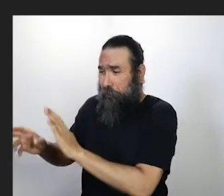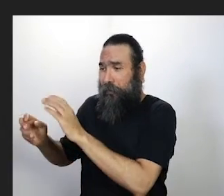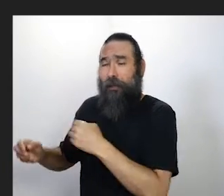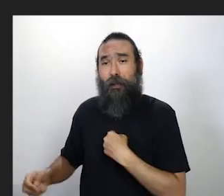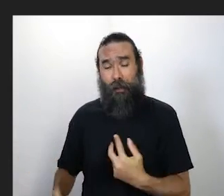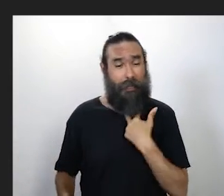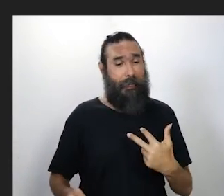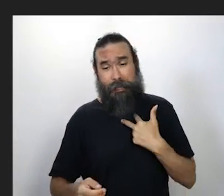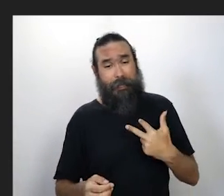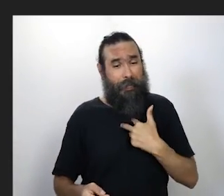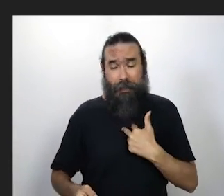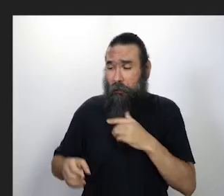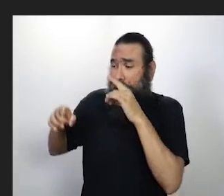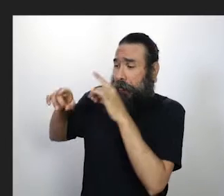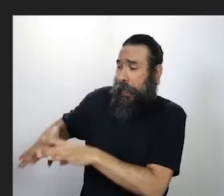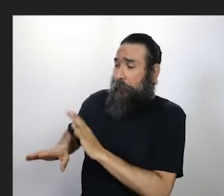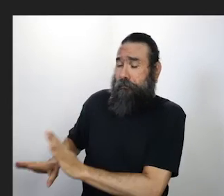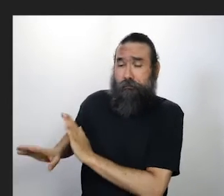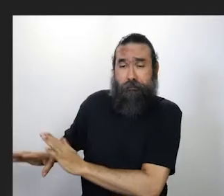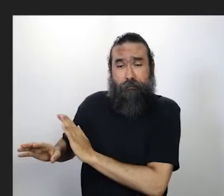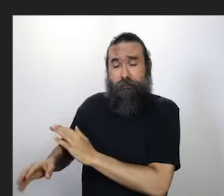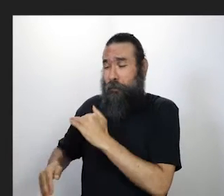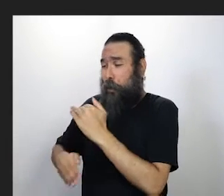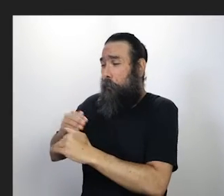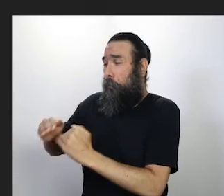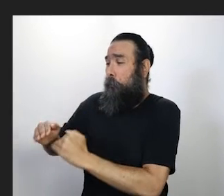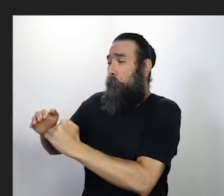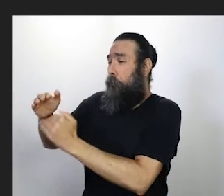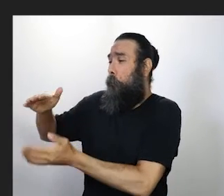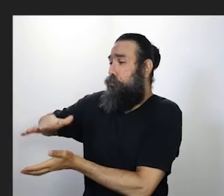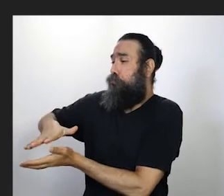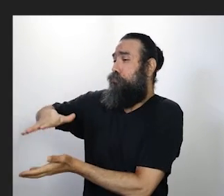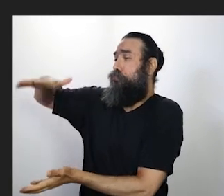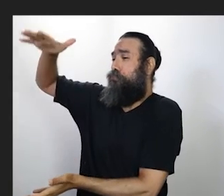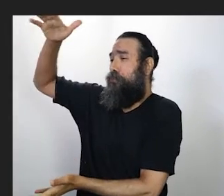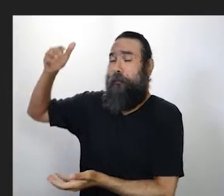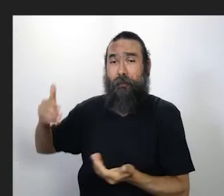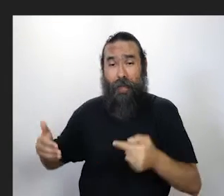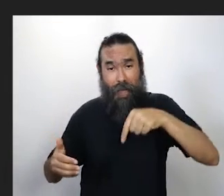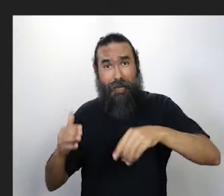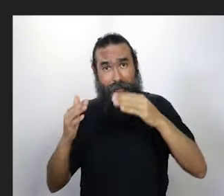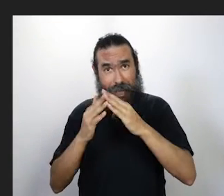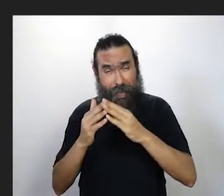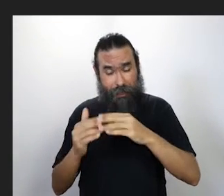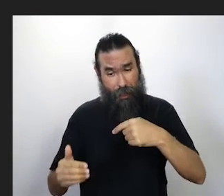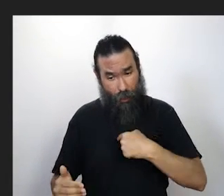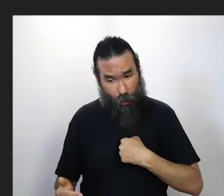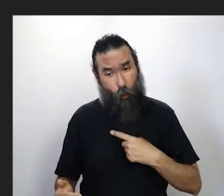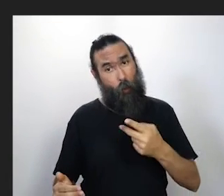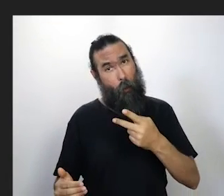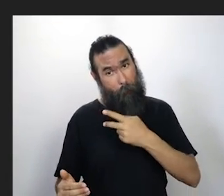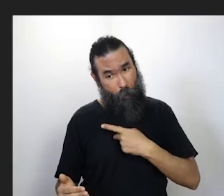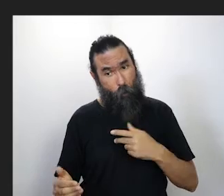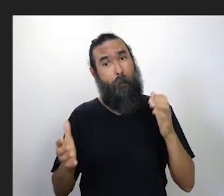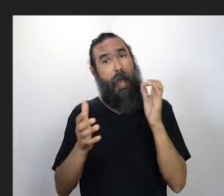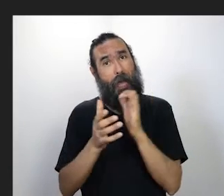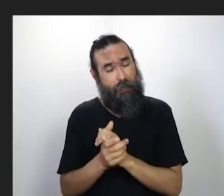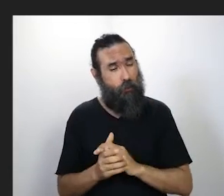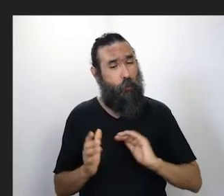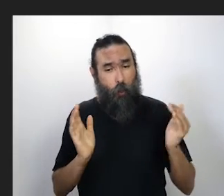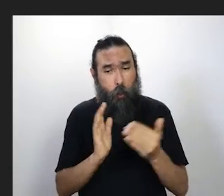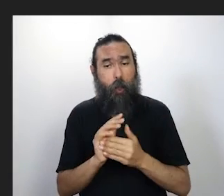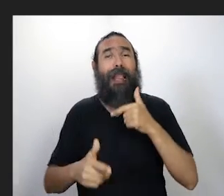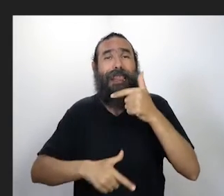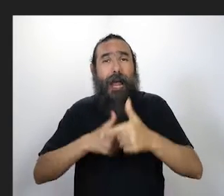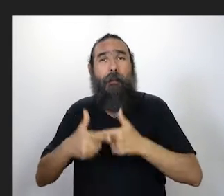tempo para organizar isso, porque a nossa vida aqui, aqui em casa, a gente vive exclusivamente de música, eu, meu companheiro, o Gustavo